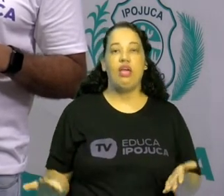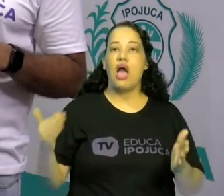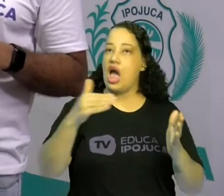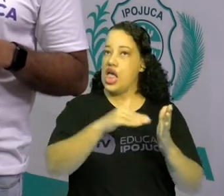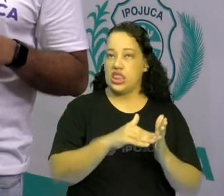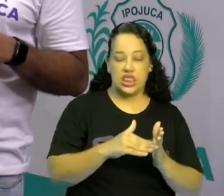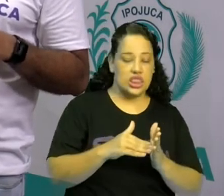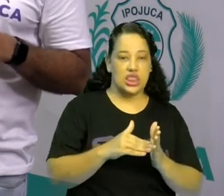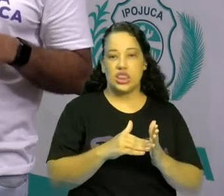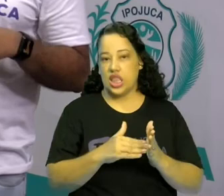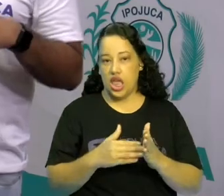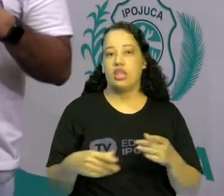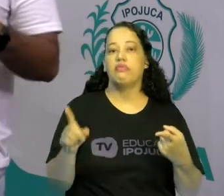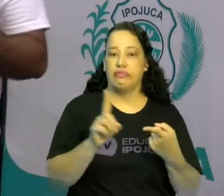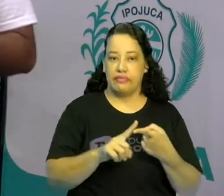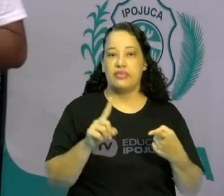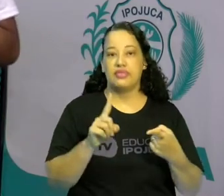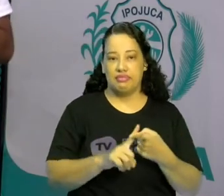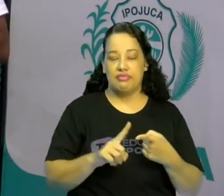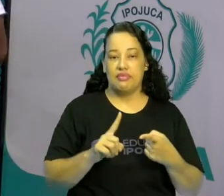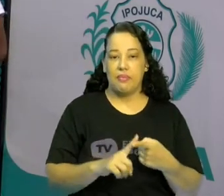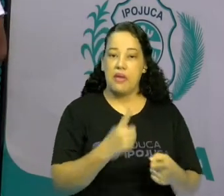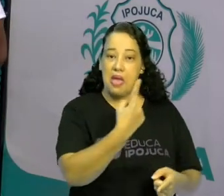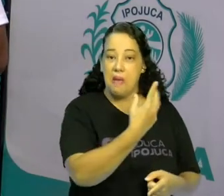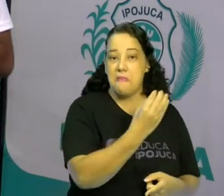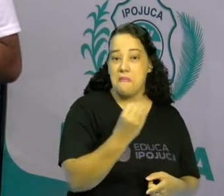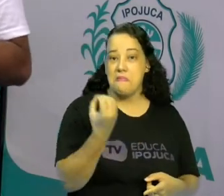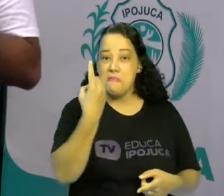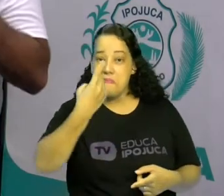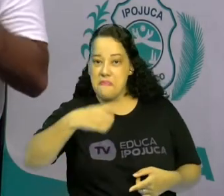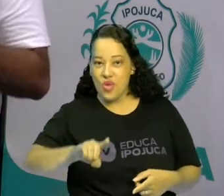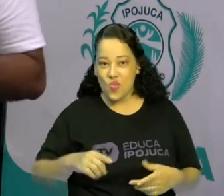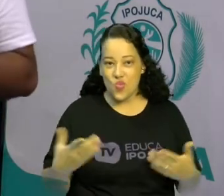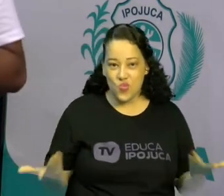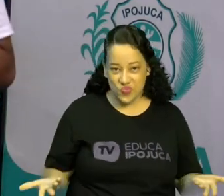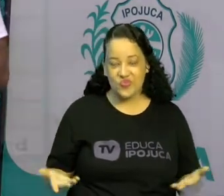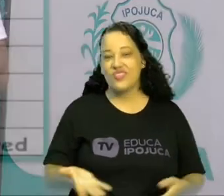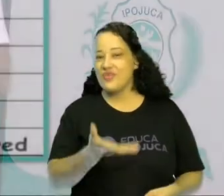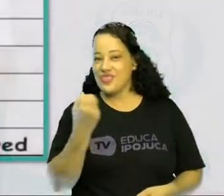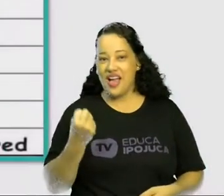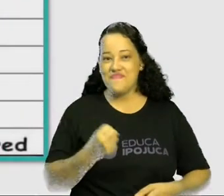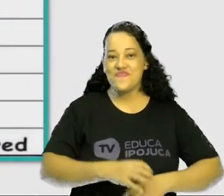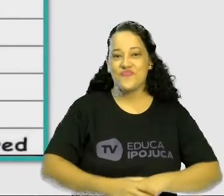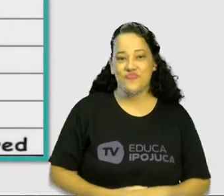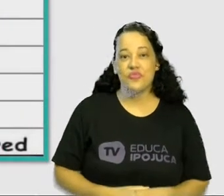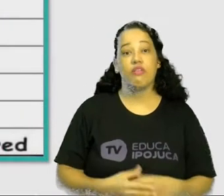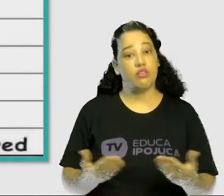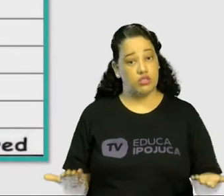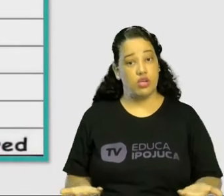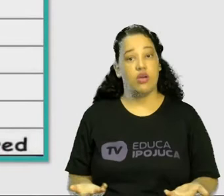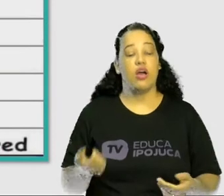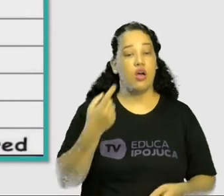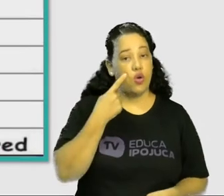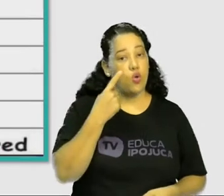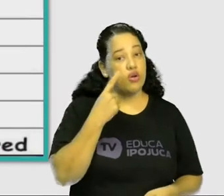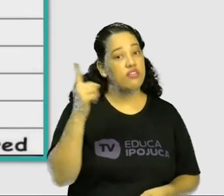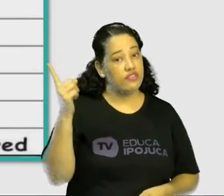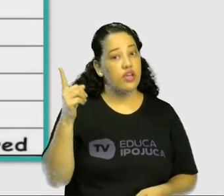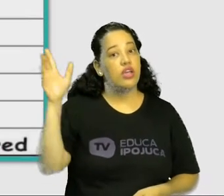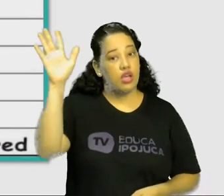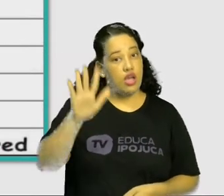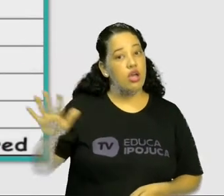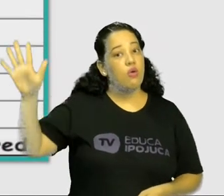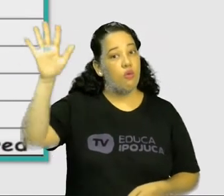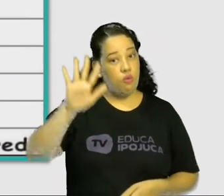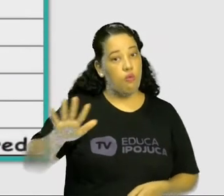conseguir cantar também até 1000. Beleza? Então, vamos lá. Primeiro, nós vamos ver aqui no quadro